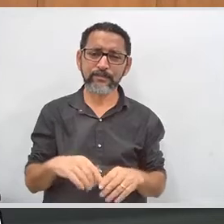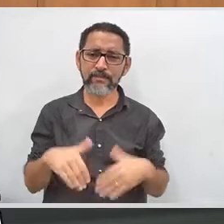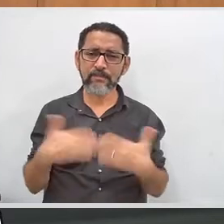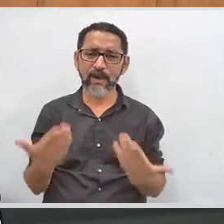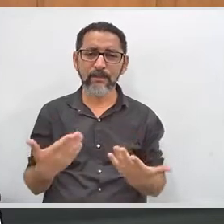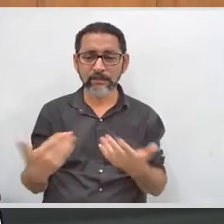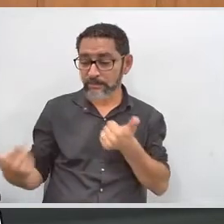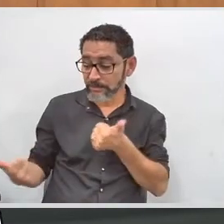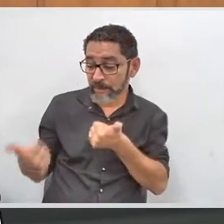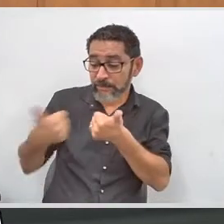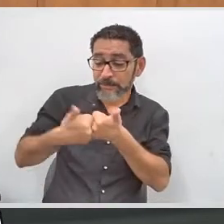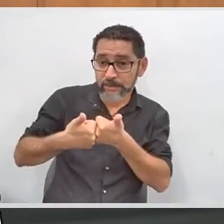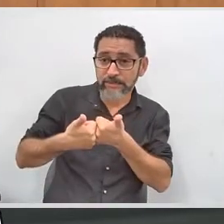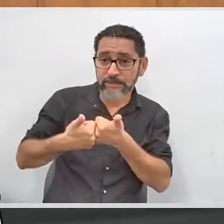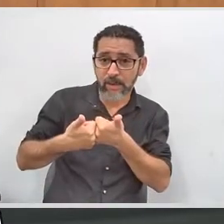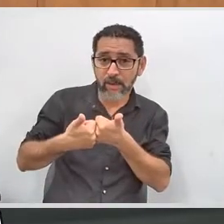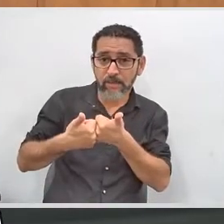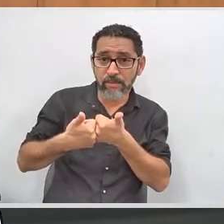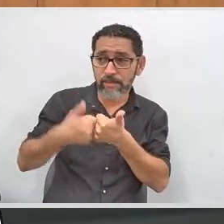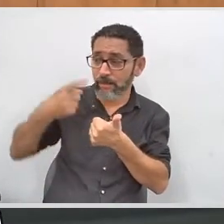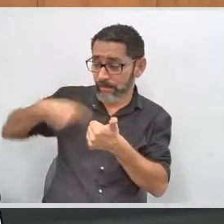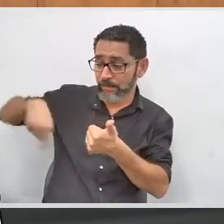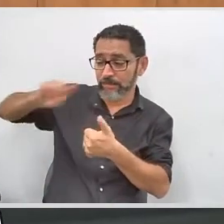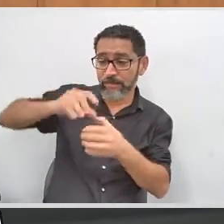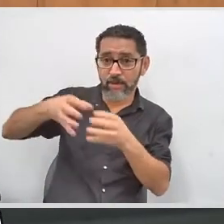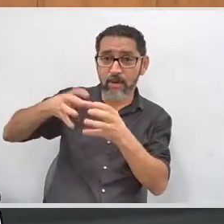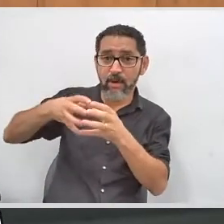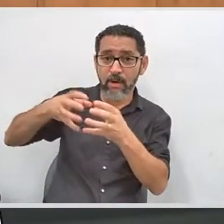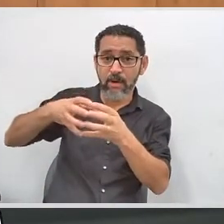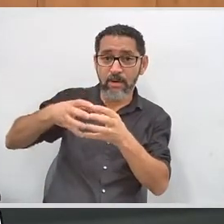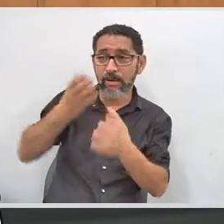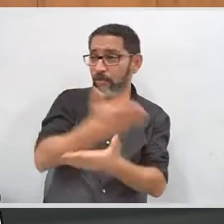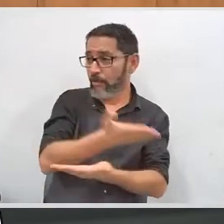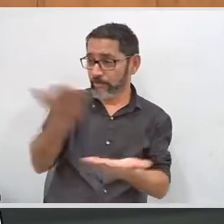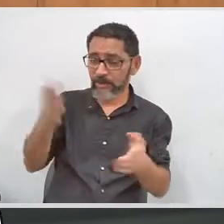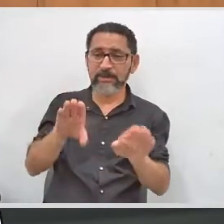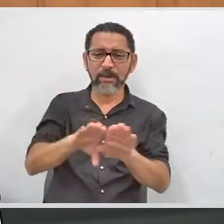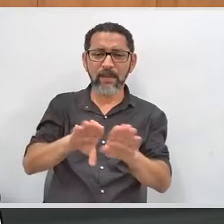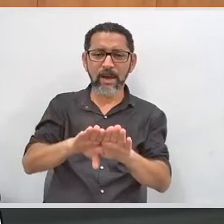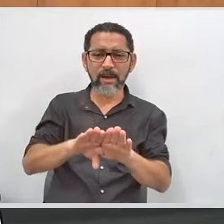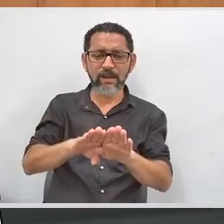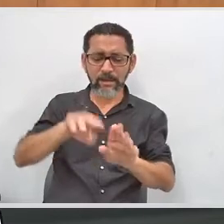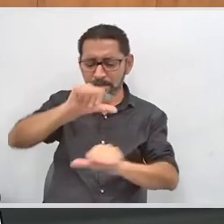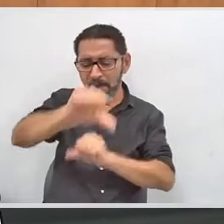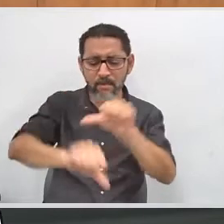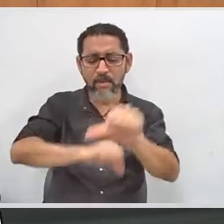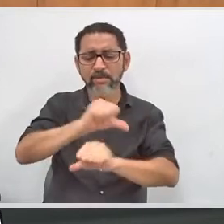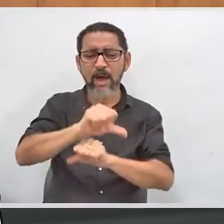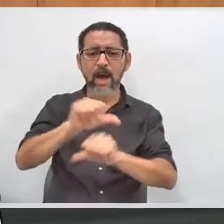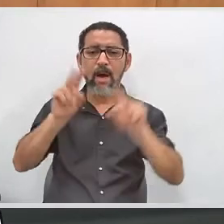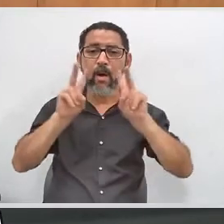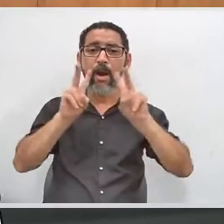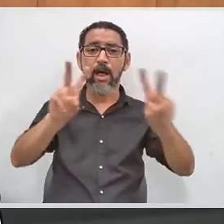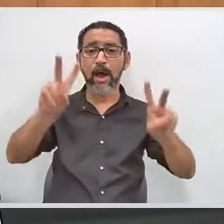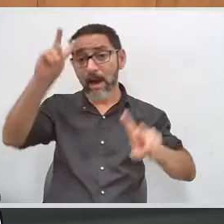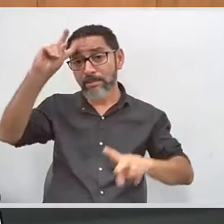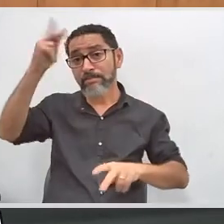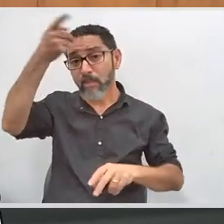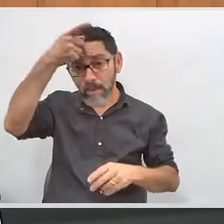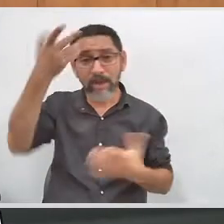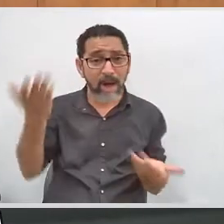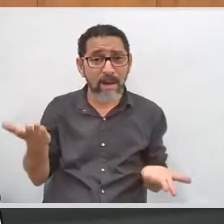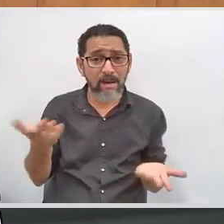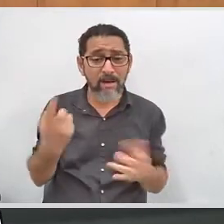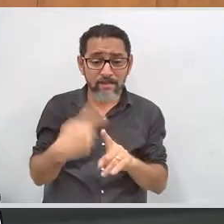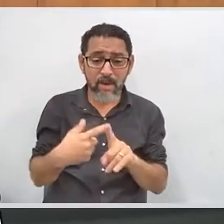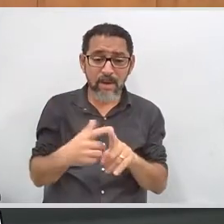nossa, essa aproximação também com vocês, para que até o olhar também seja modificado, para que nós possamos vê-lo como cidadão de